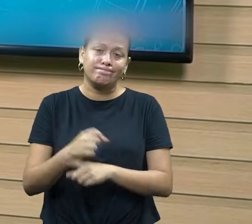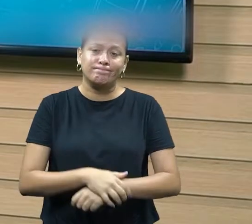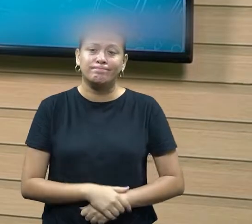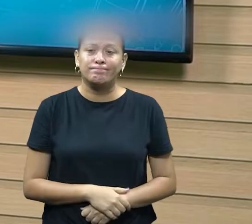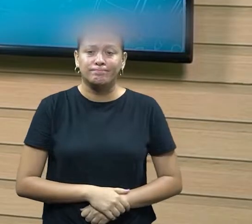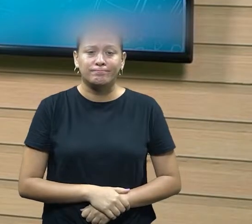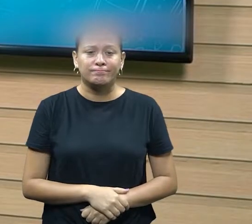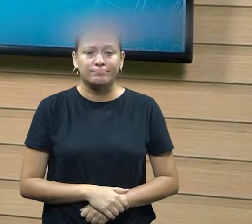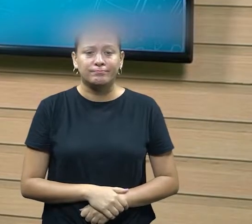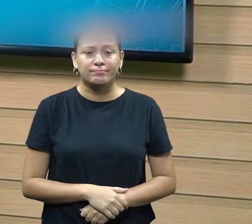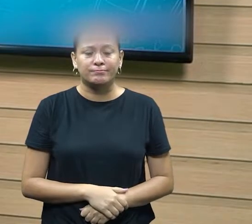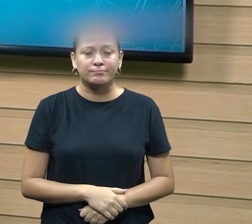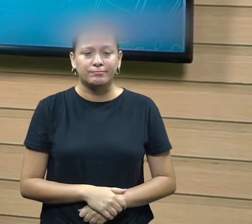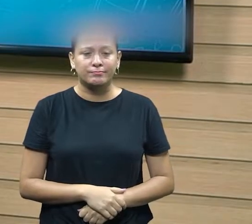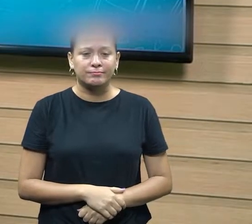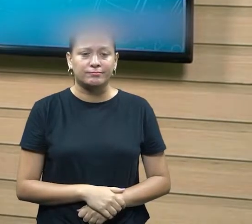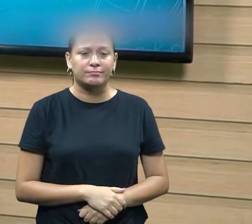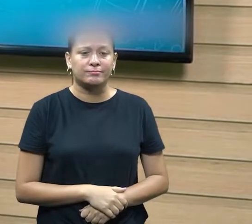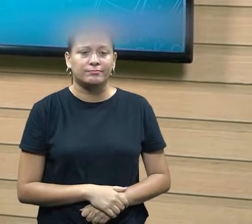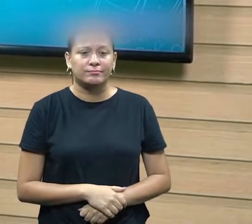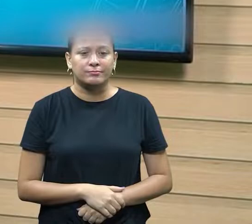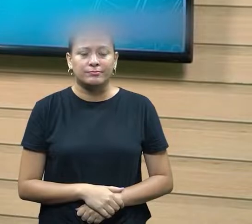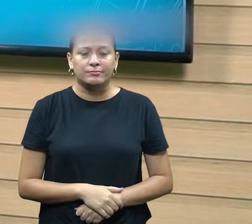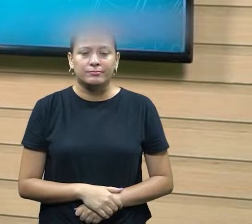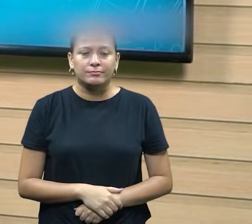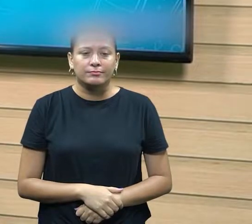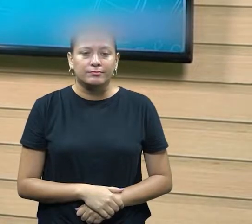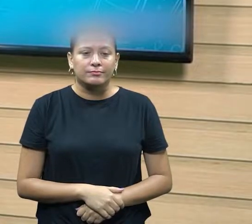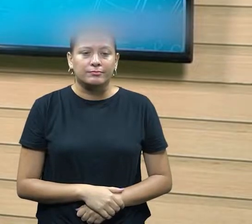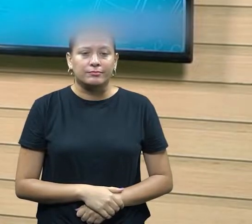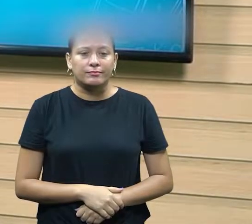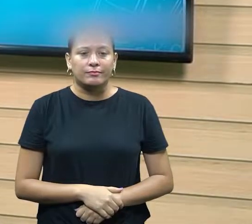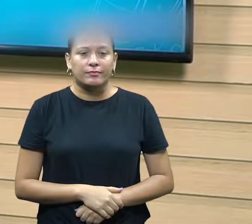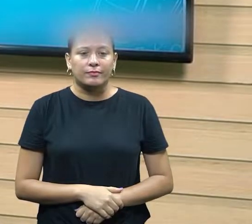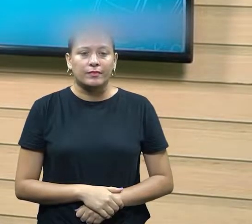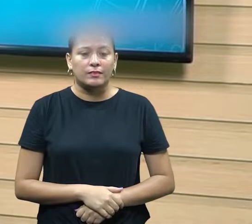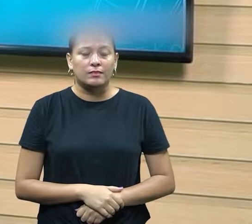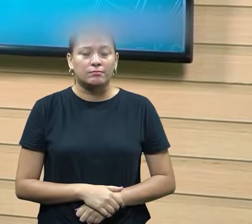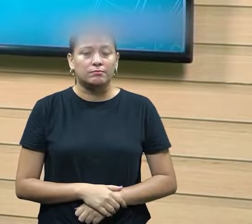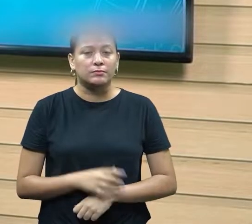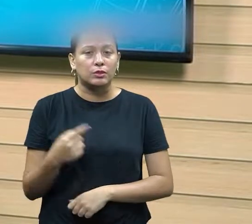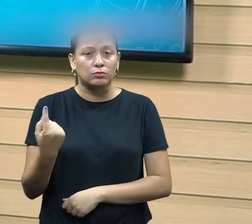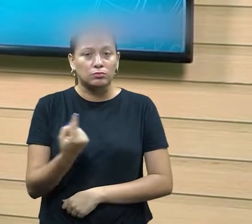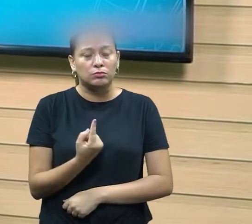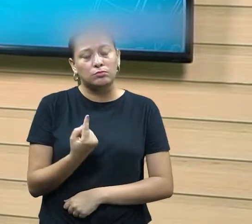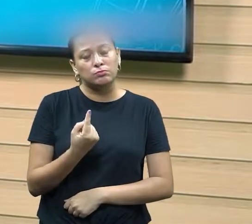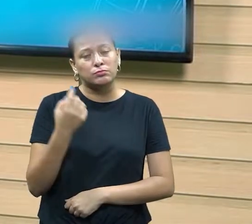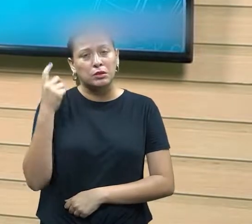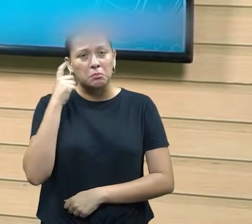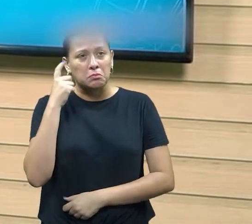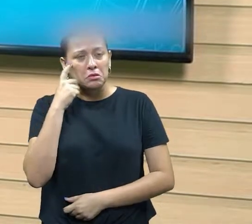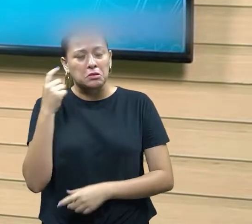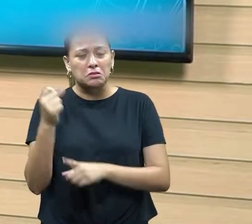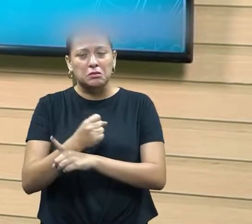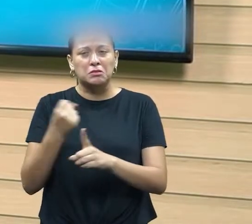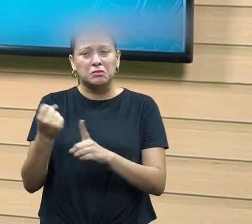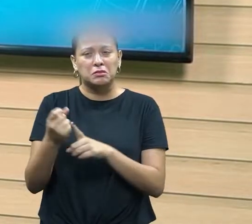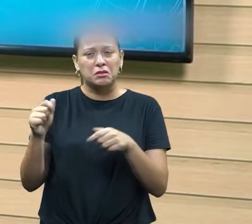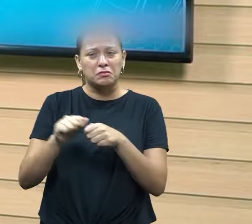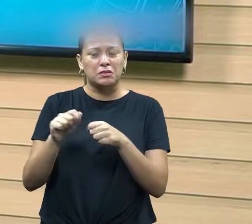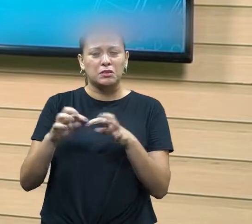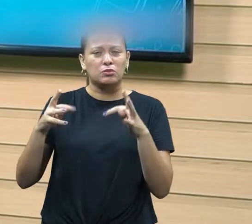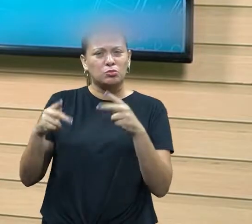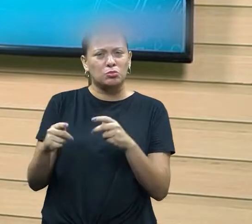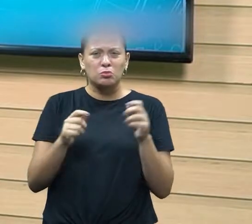por isso gente que a gente é a gente imagina que como a está na sociedade a gente pode fazer tudo mas não